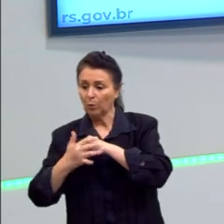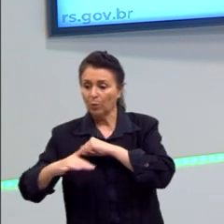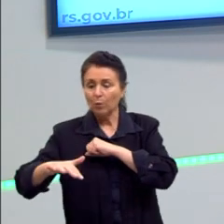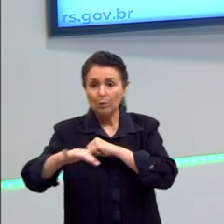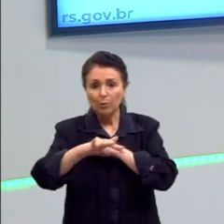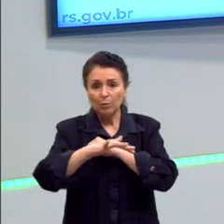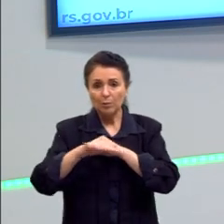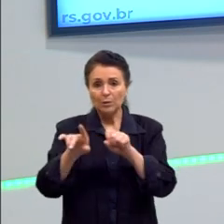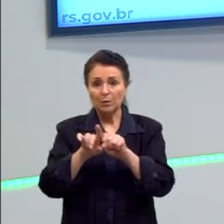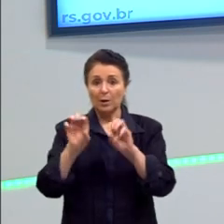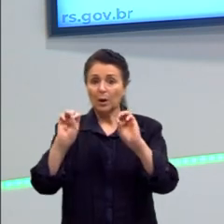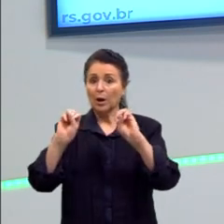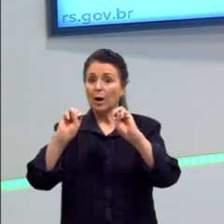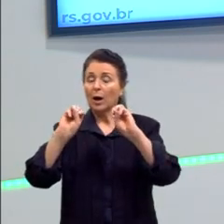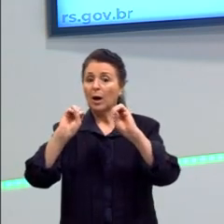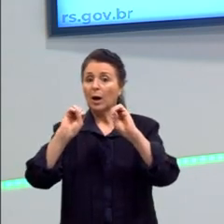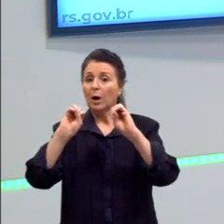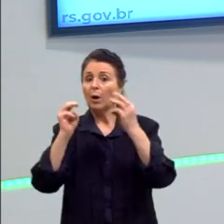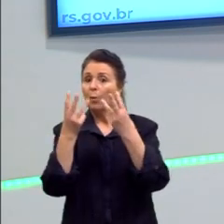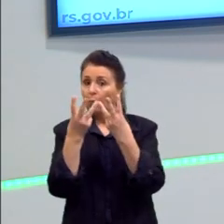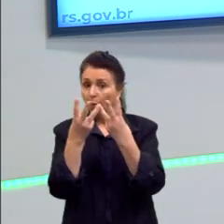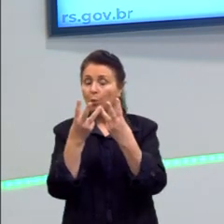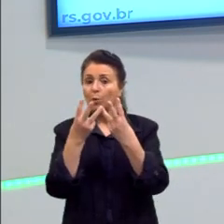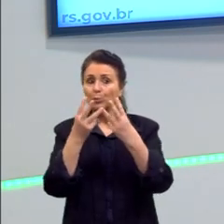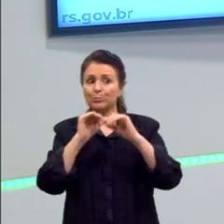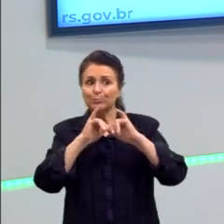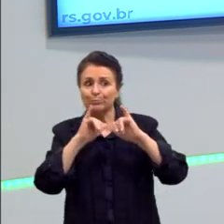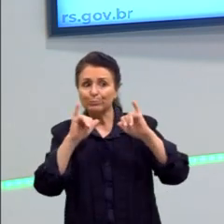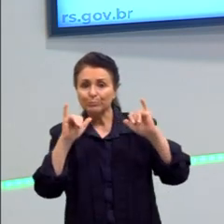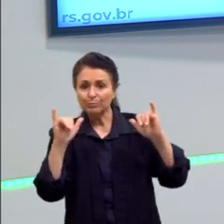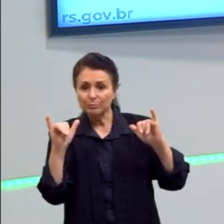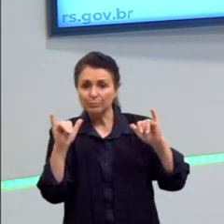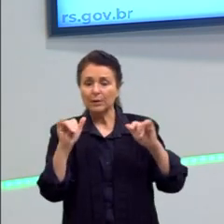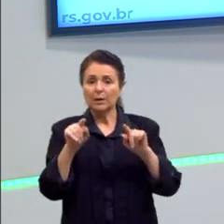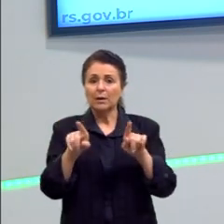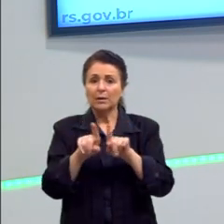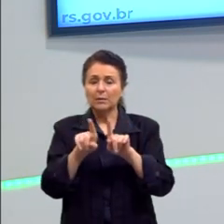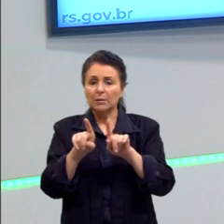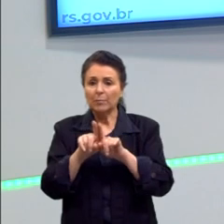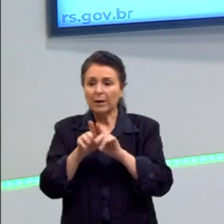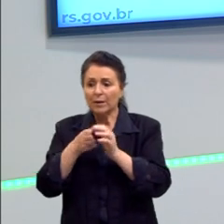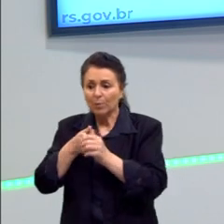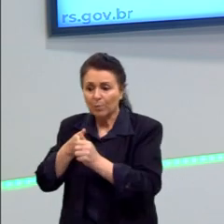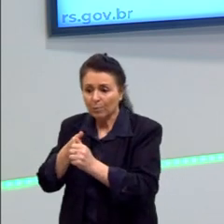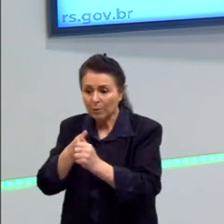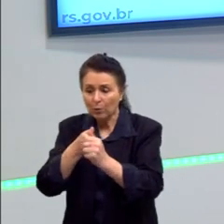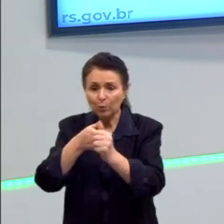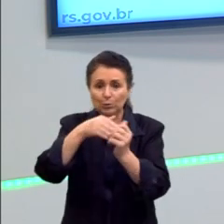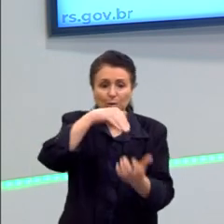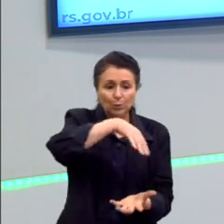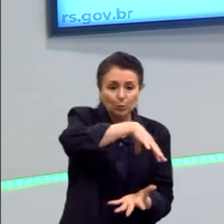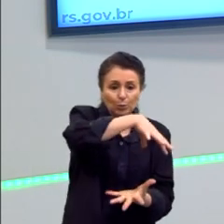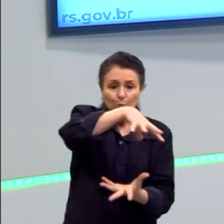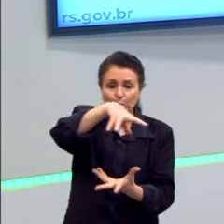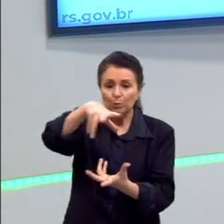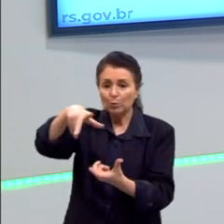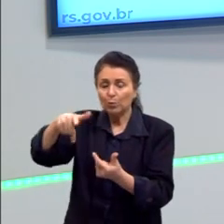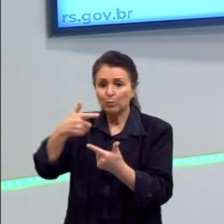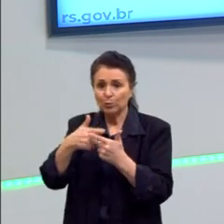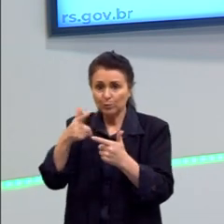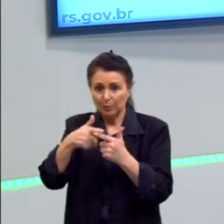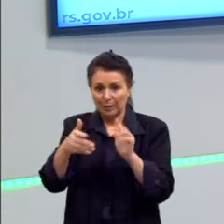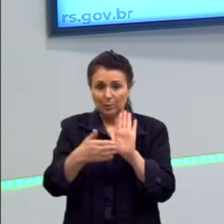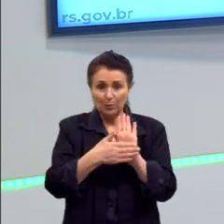ONU se manifestar, que é justamente nessa perspectiva de uma condução global dos problemas globais, seria a